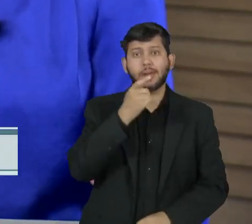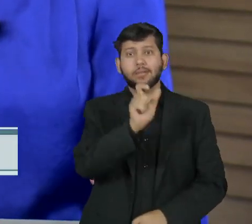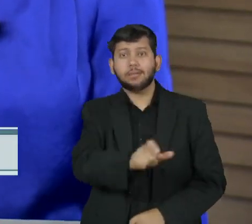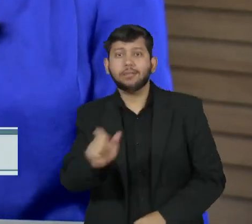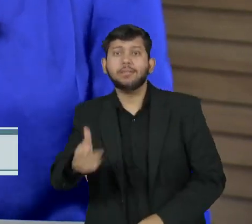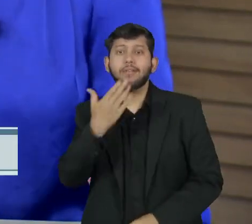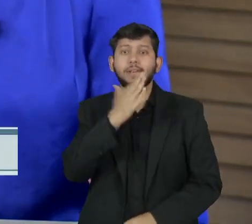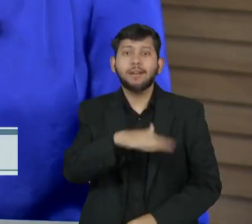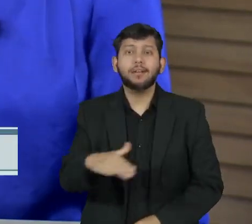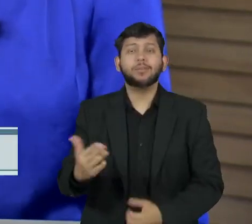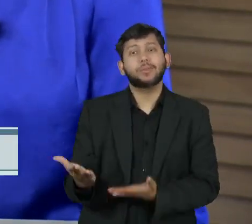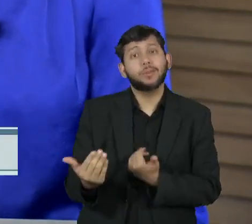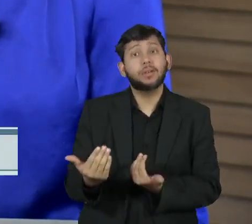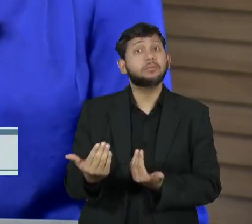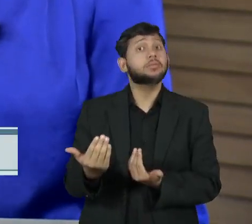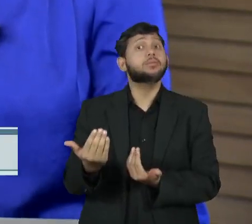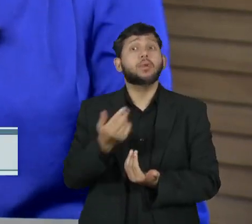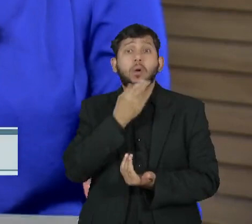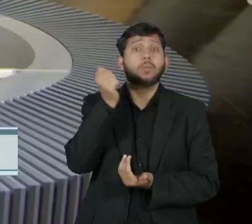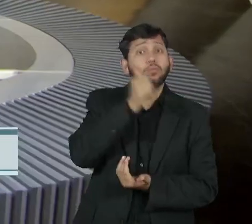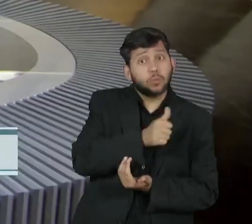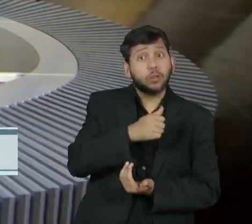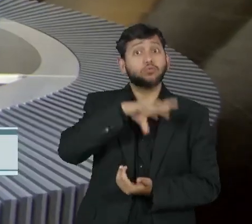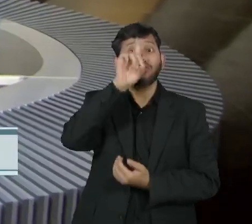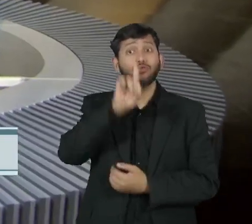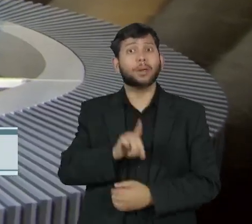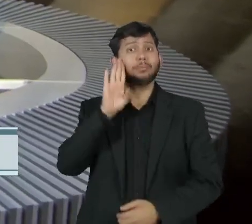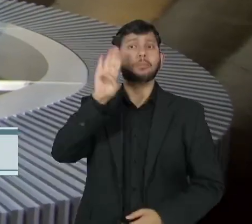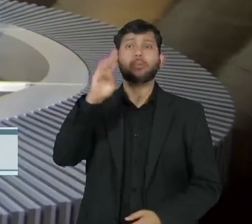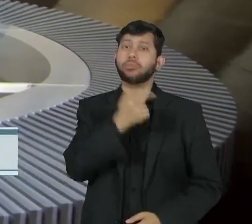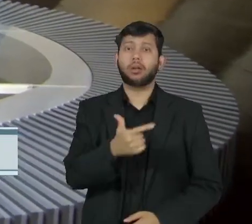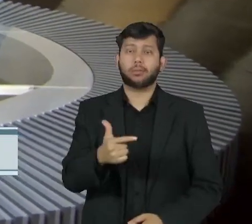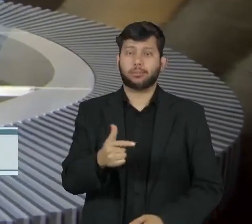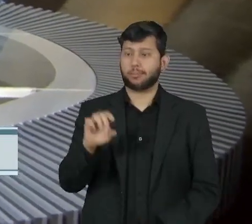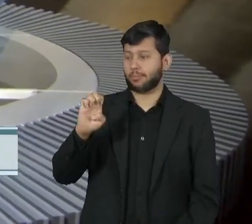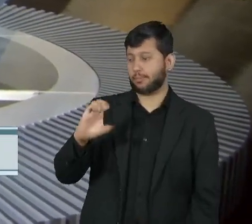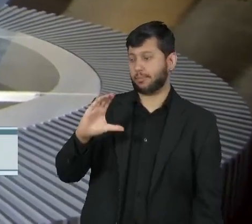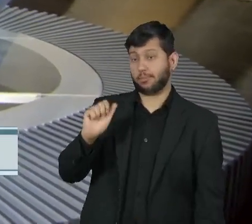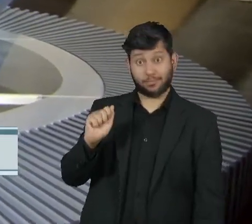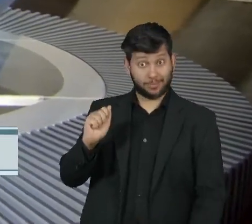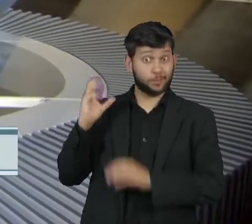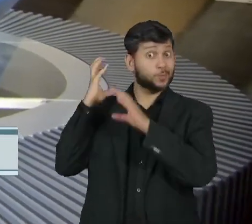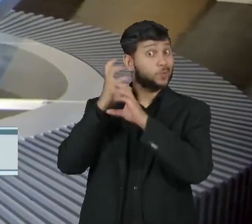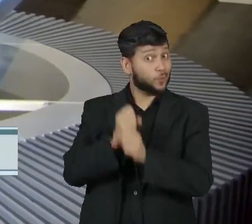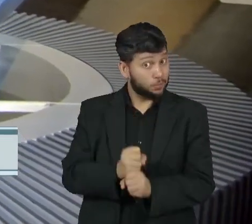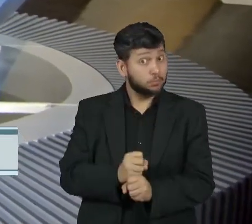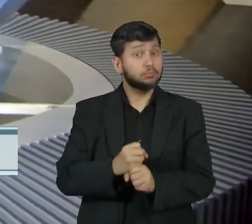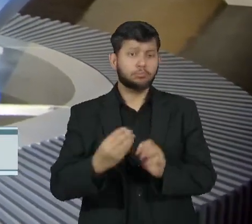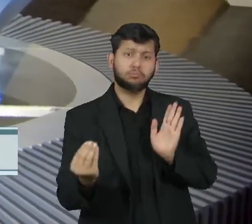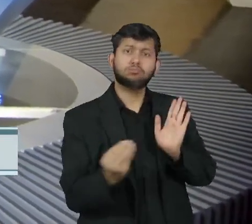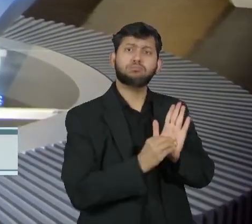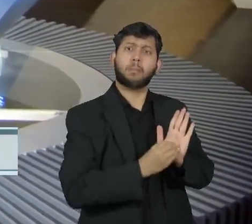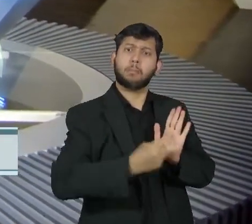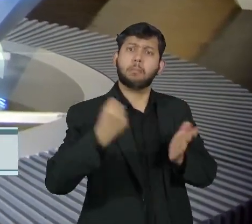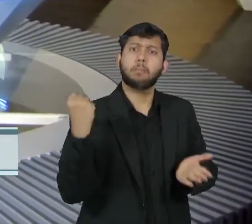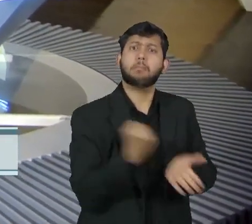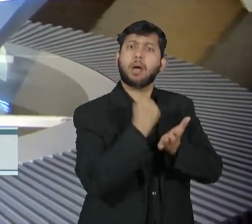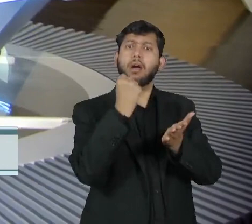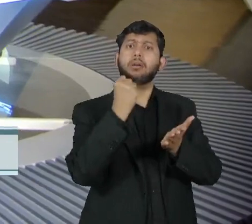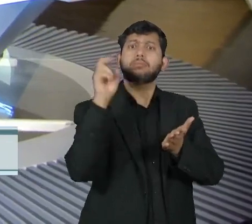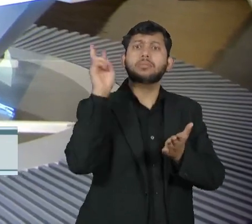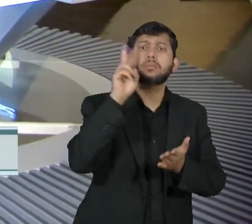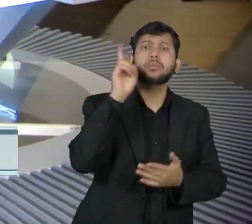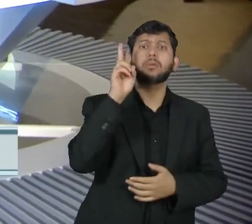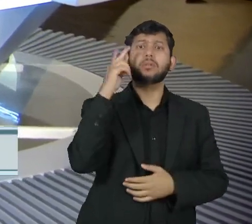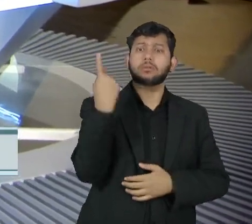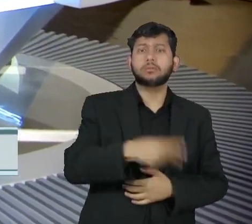restrições em seus direitos básicos. O Estatuto da Criança e do Adolescente é o marco legal que garante esses direitos a